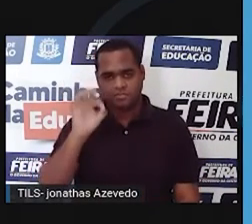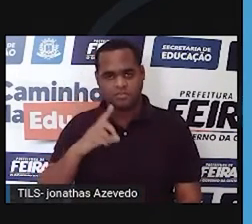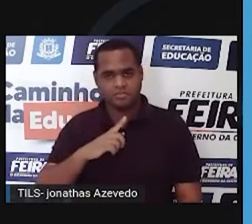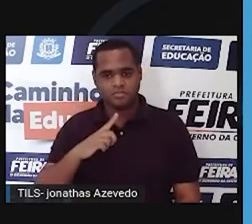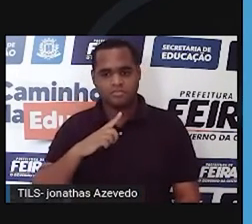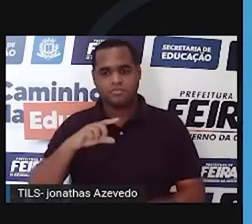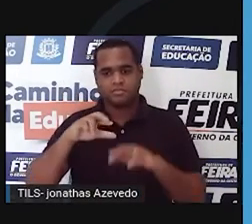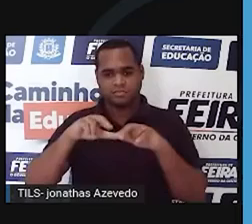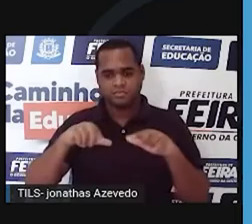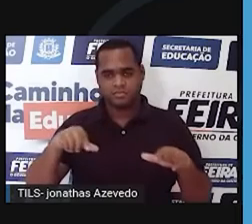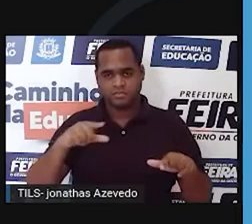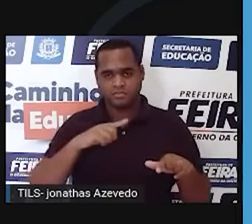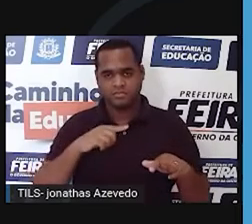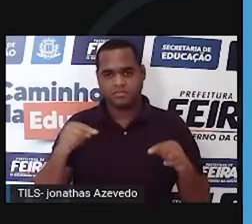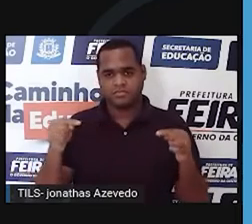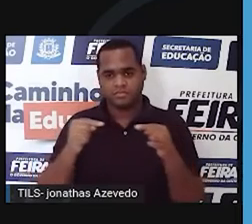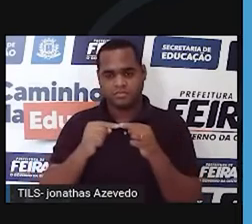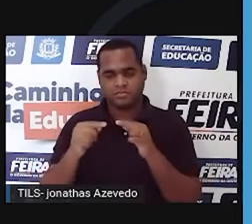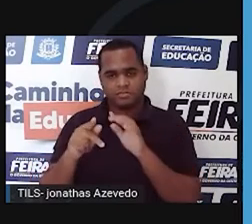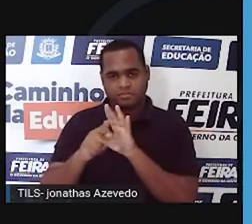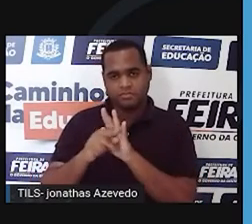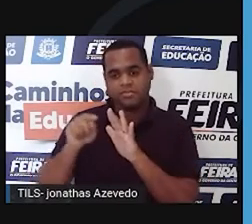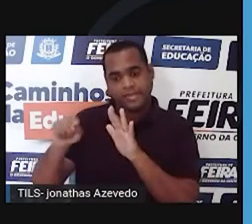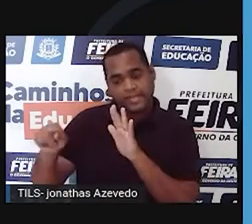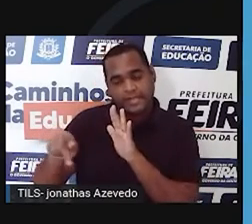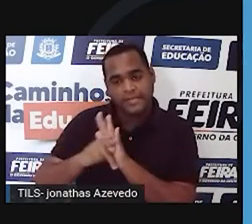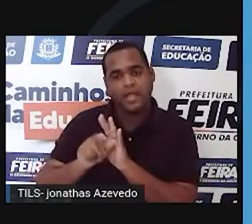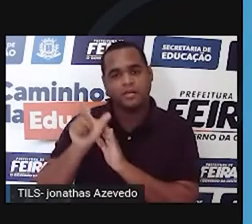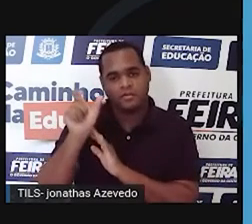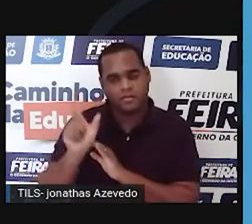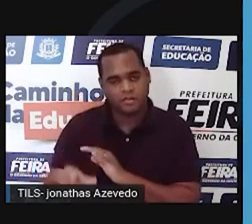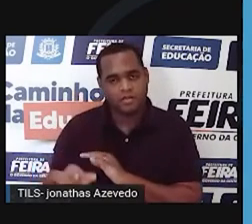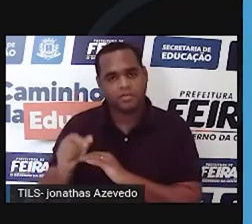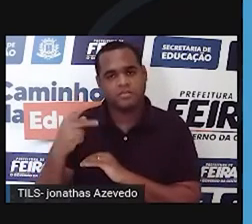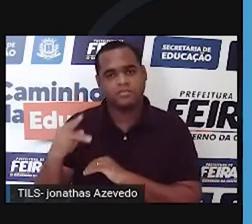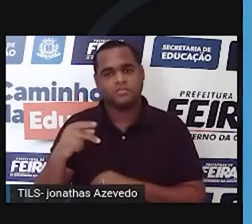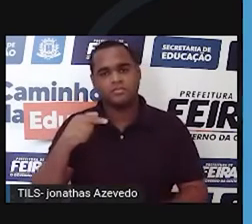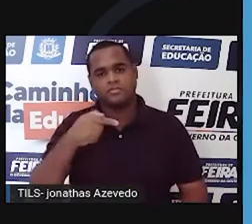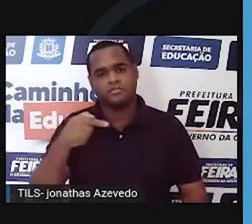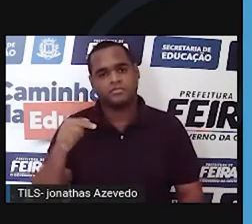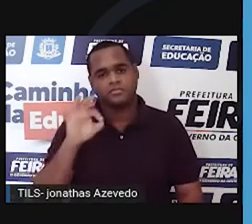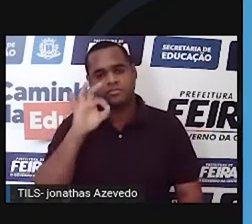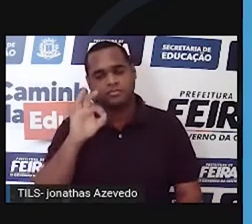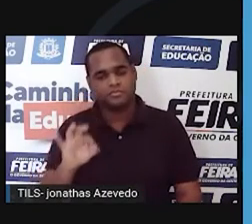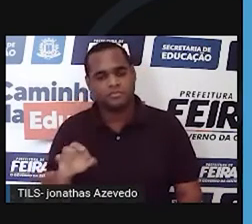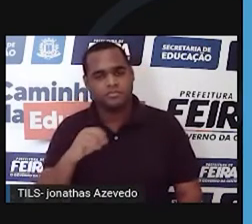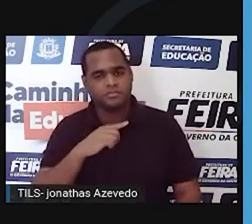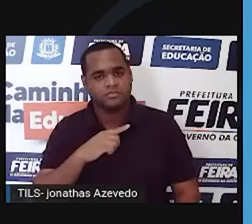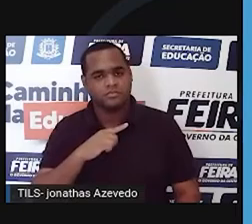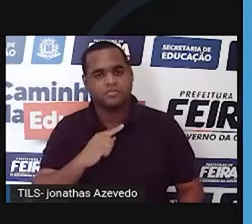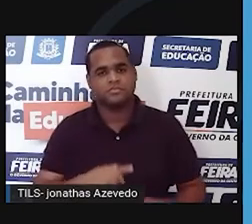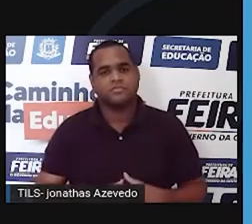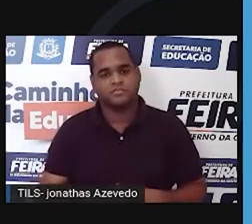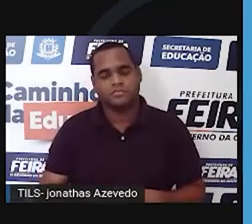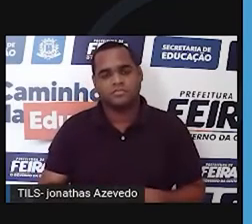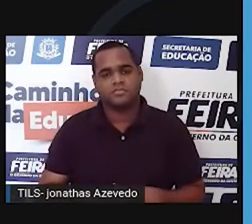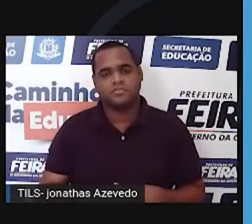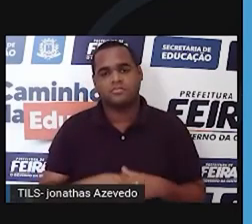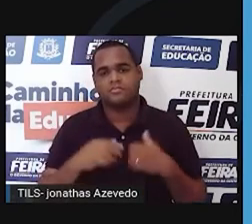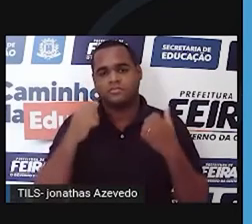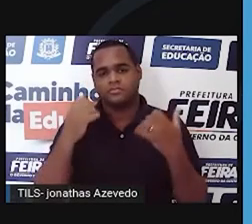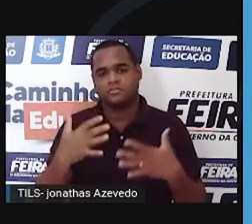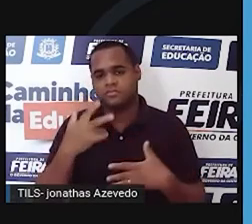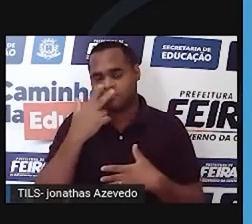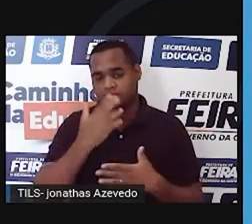de formigas e 67% de perda nas espécies endêmicas de plantas do cerrado. Então, não é